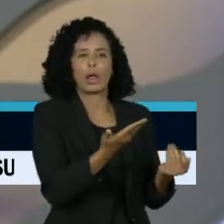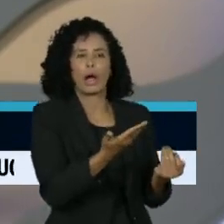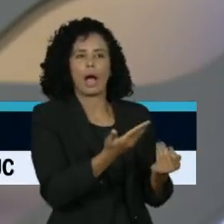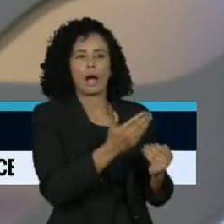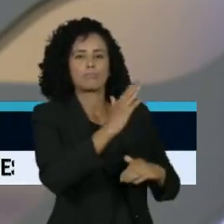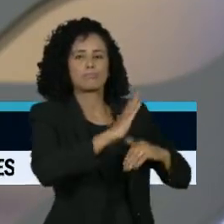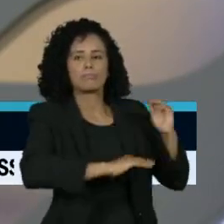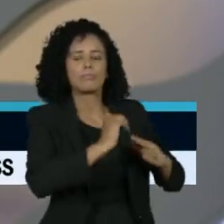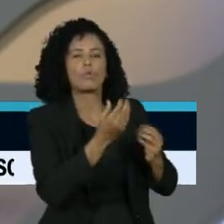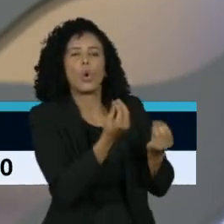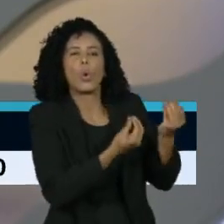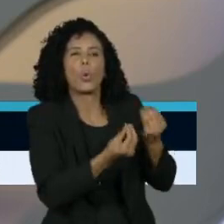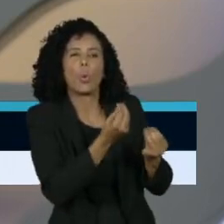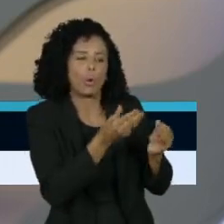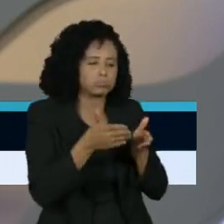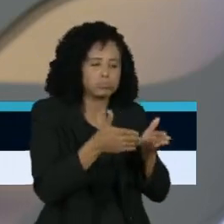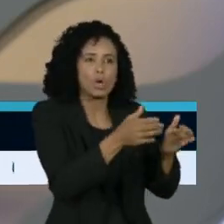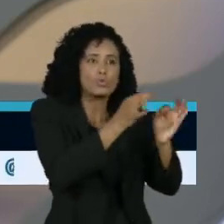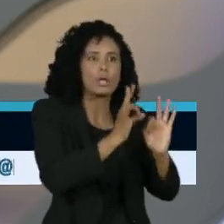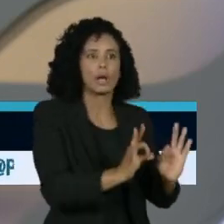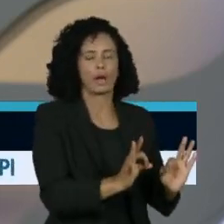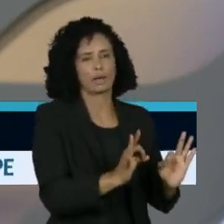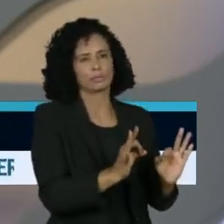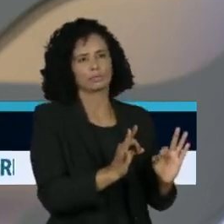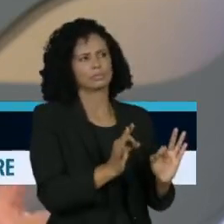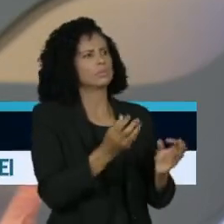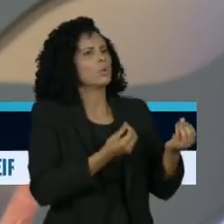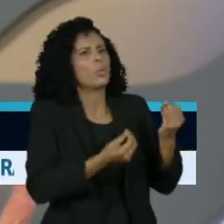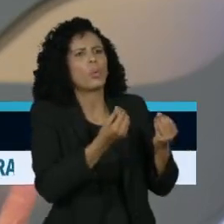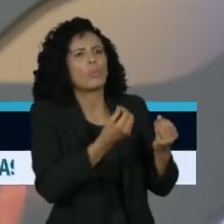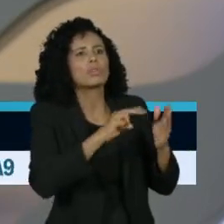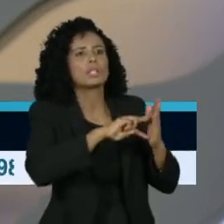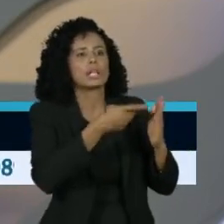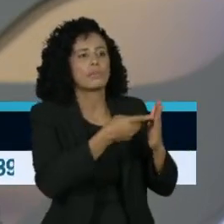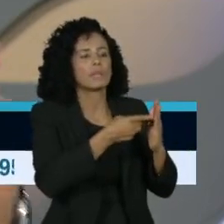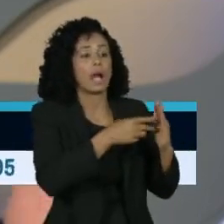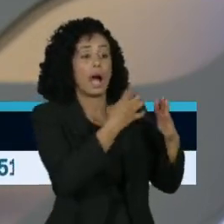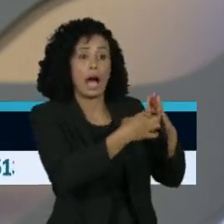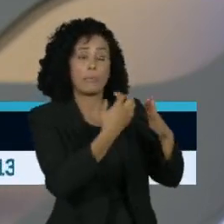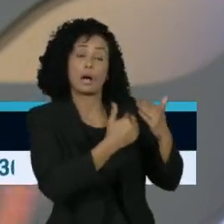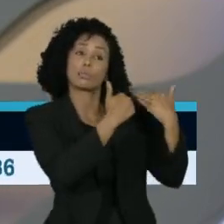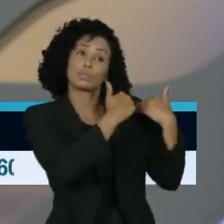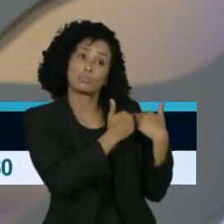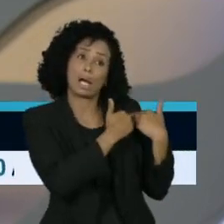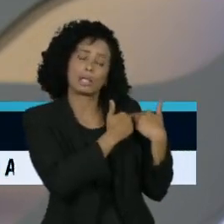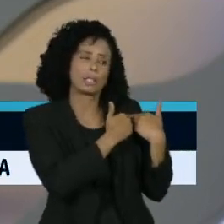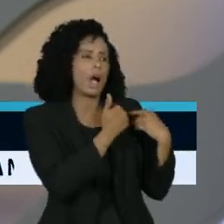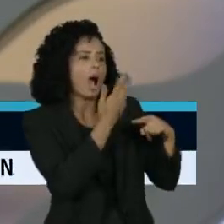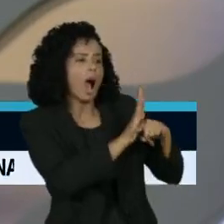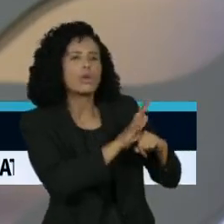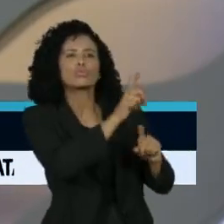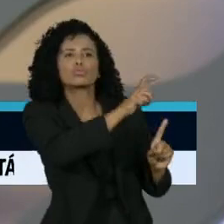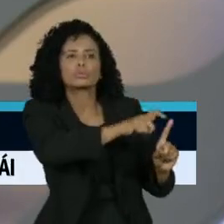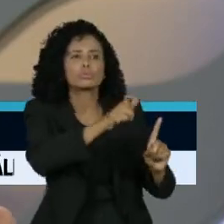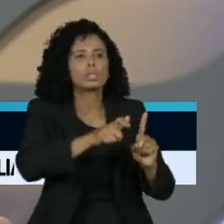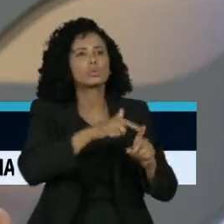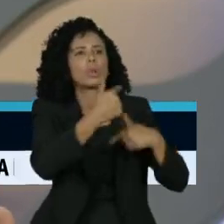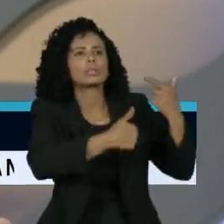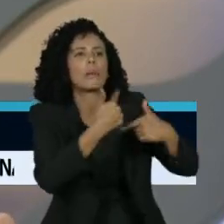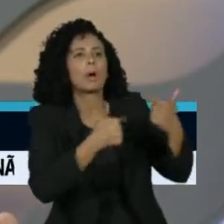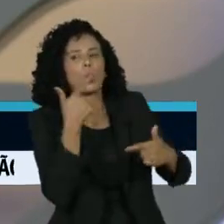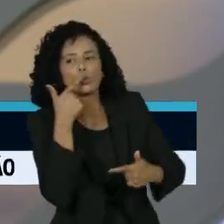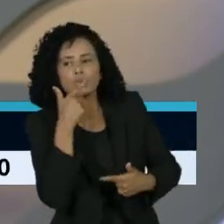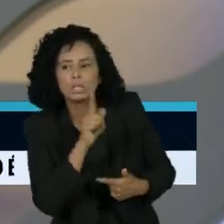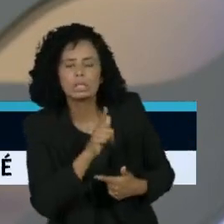preços possíveis que ela possa praticar. Isso é função social da empresa, dar emprego, trabalhar corretamente com os seus empregados. Agora,